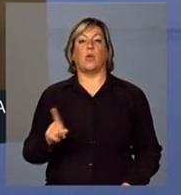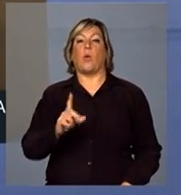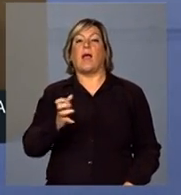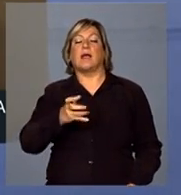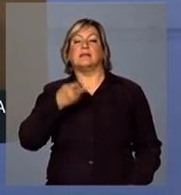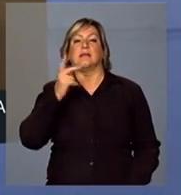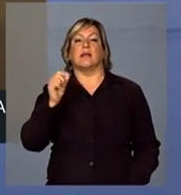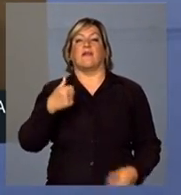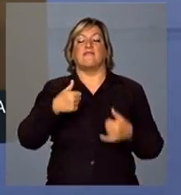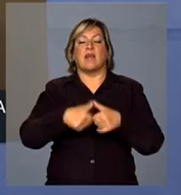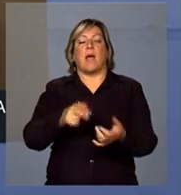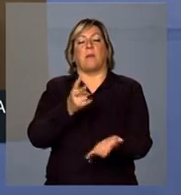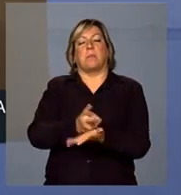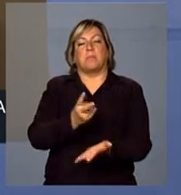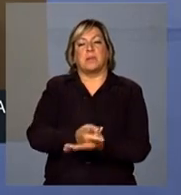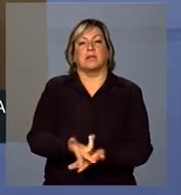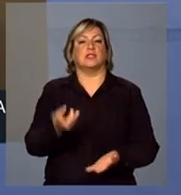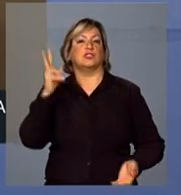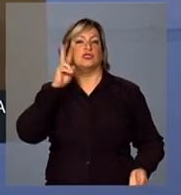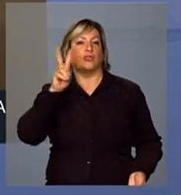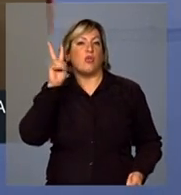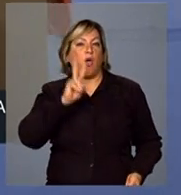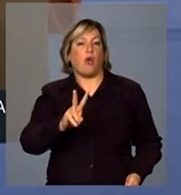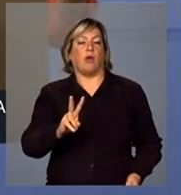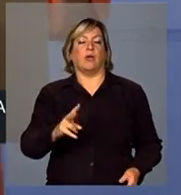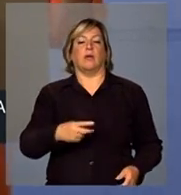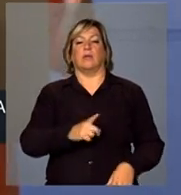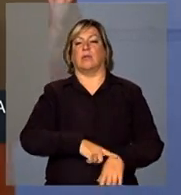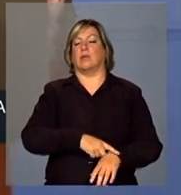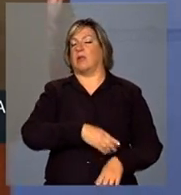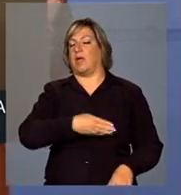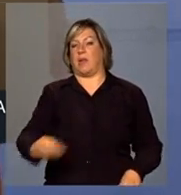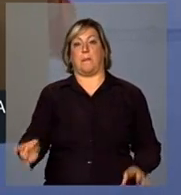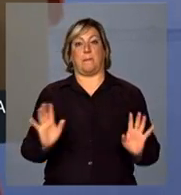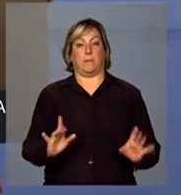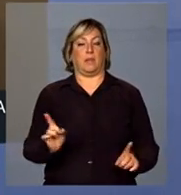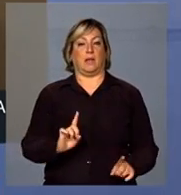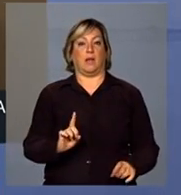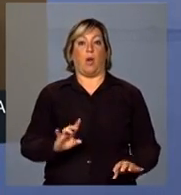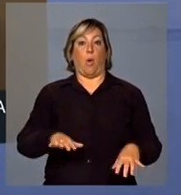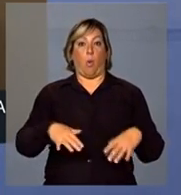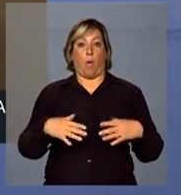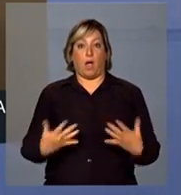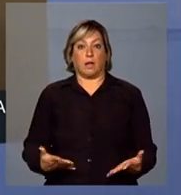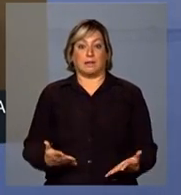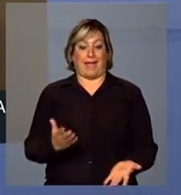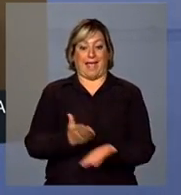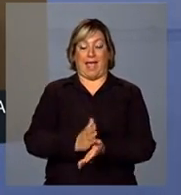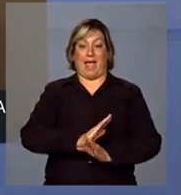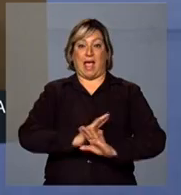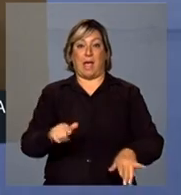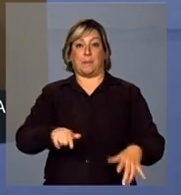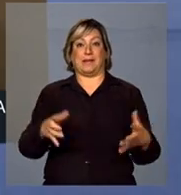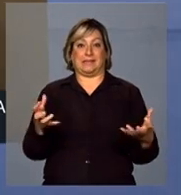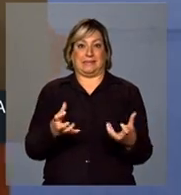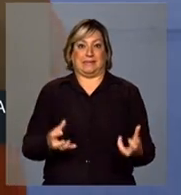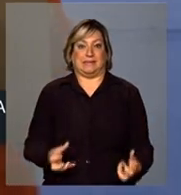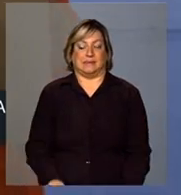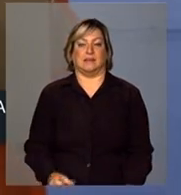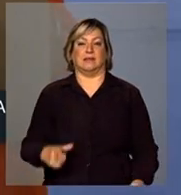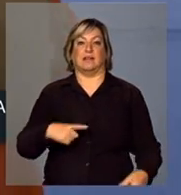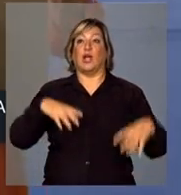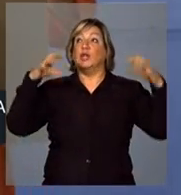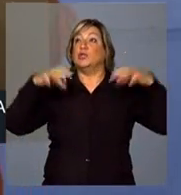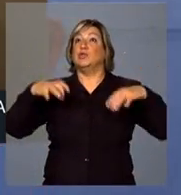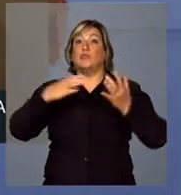com a mesma história todo o tempo. Mas na hora que acabar a seca e vier a chuva, nós